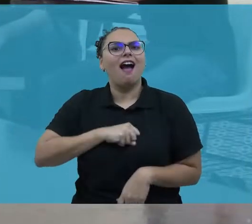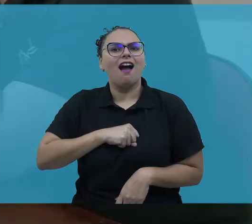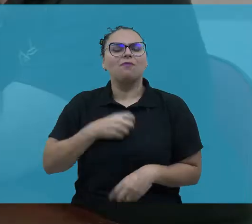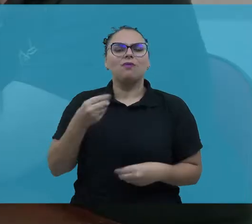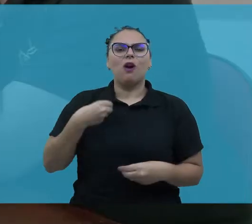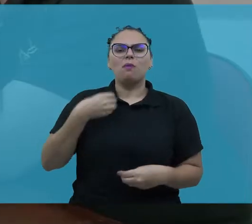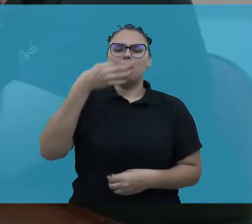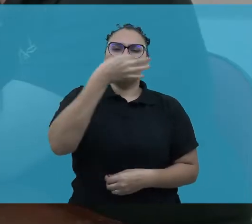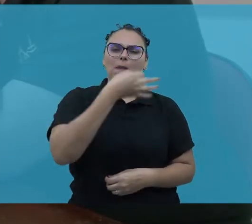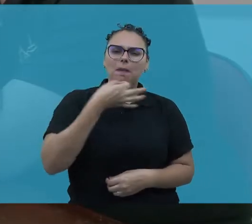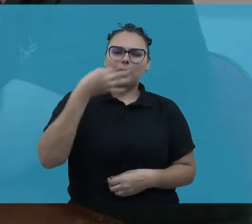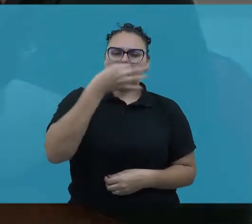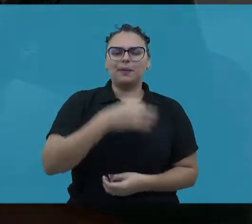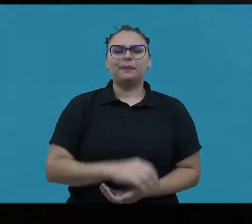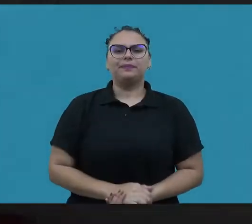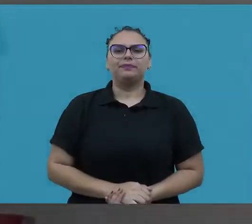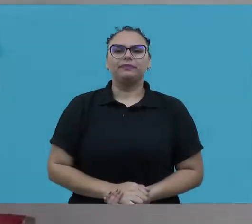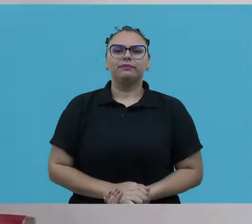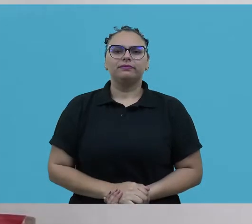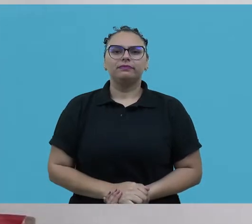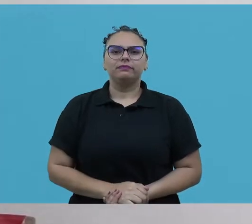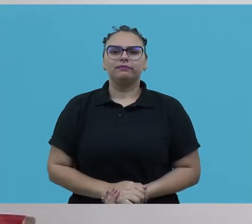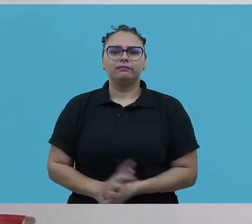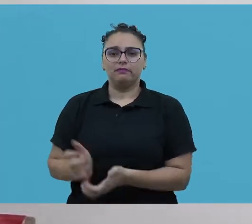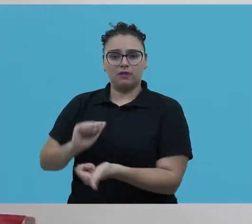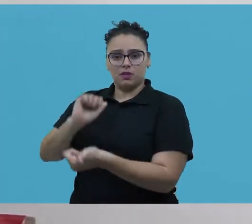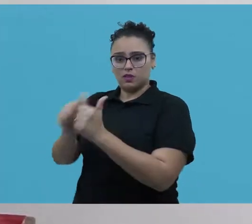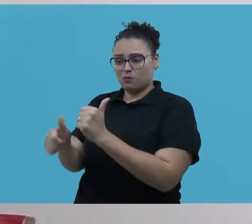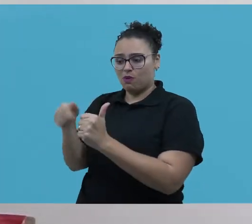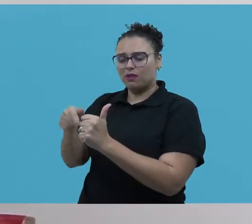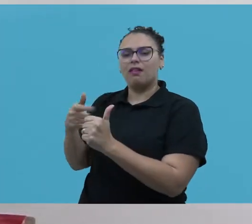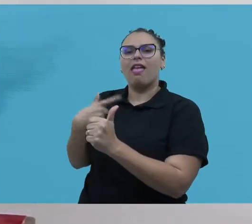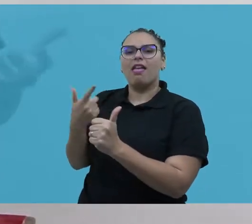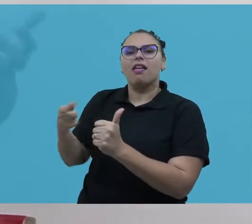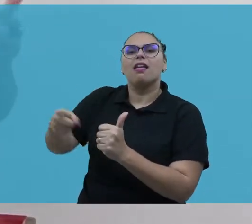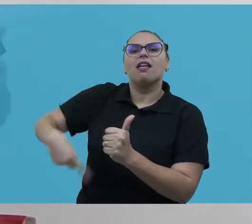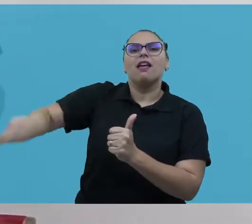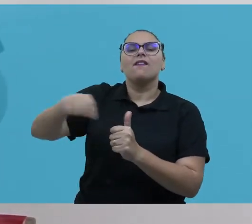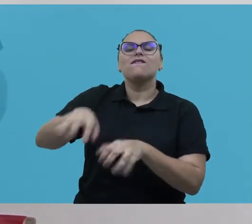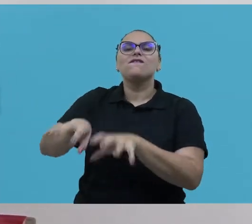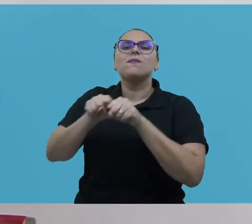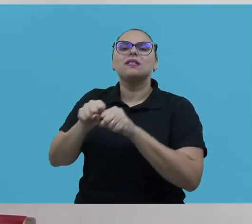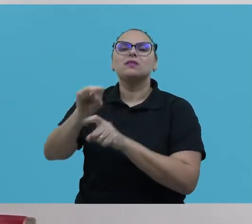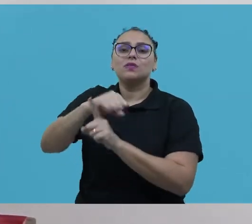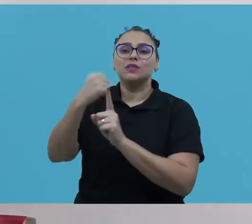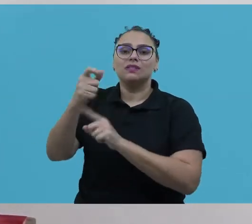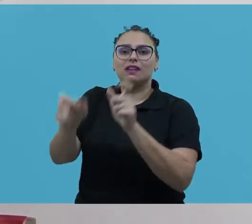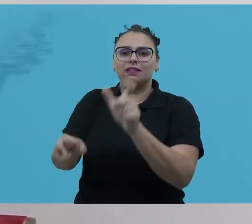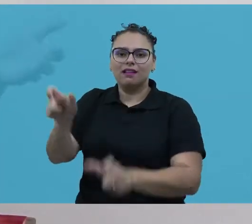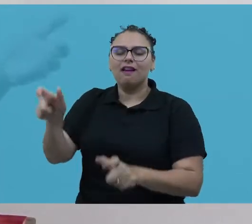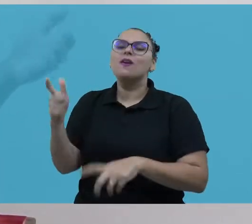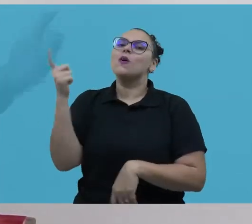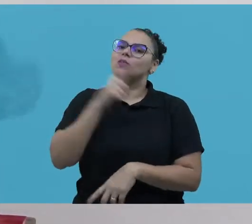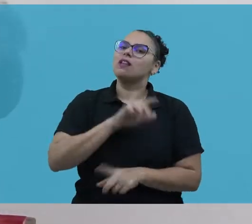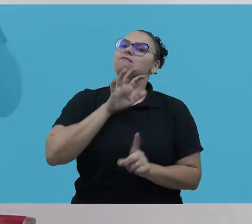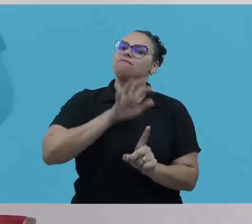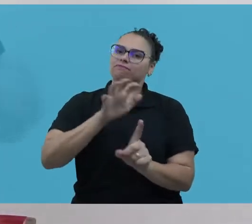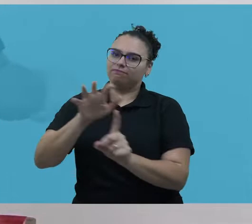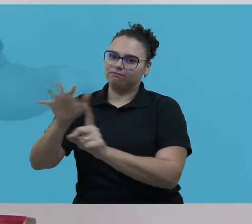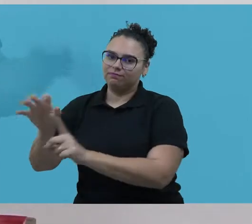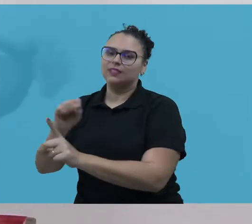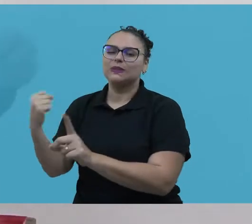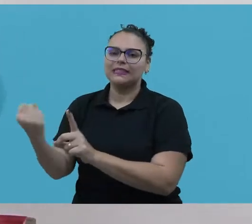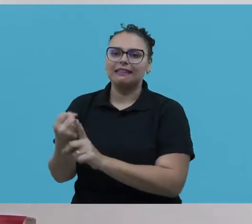o amor pela força da palavra. Quando eu tenho um esporte como um dos meios de formação social, eu consigo causar um efeito